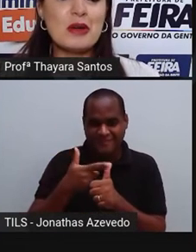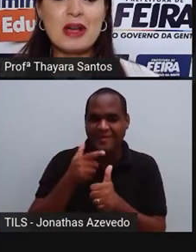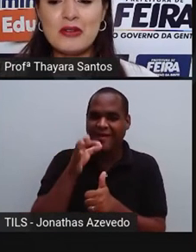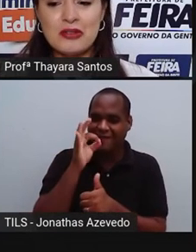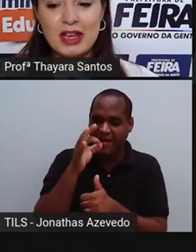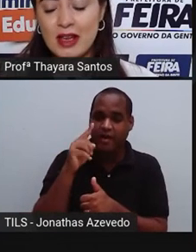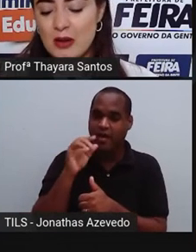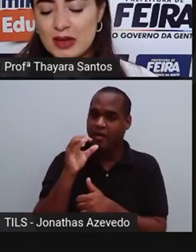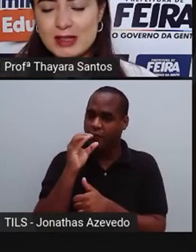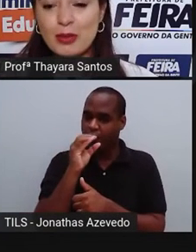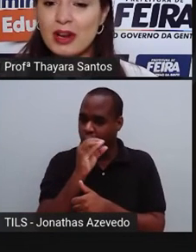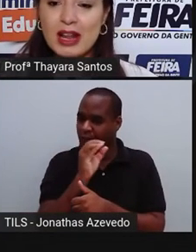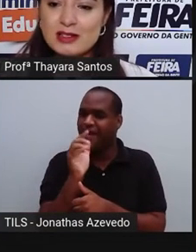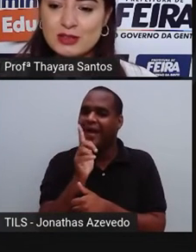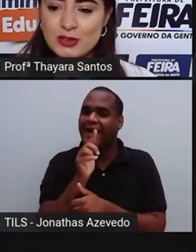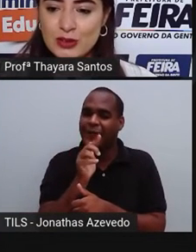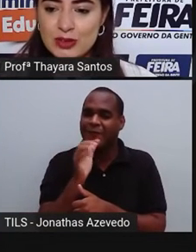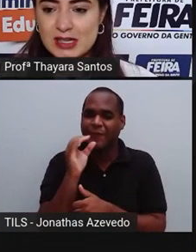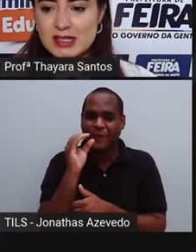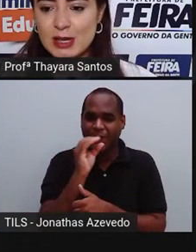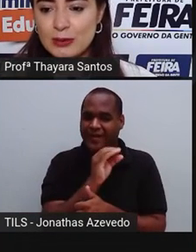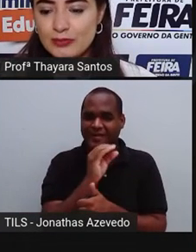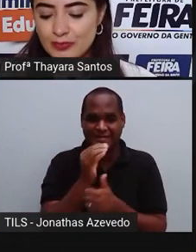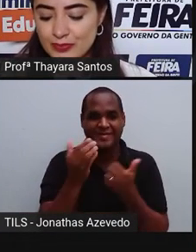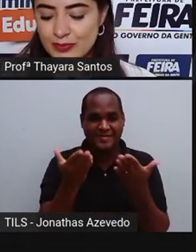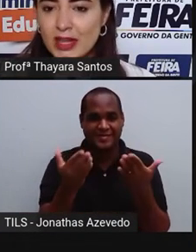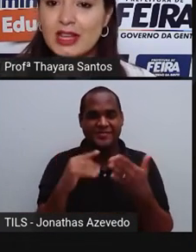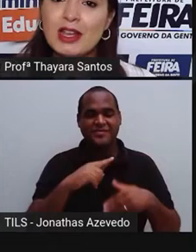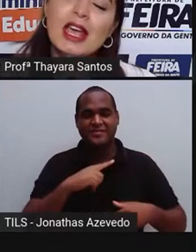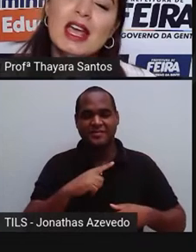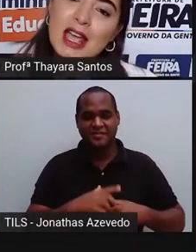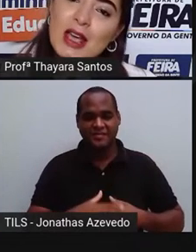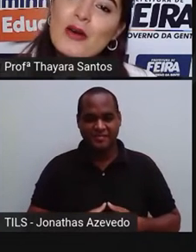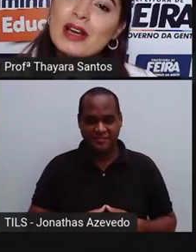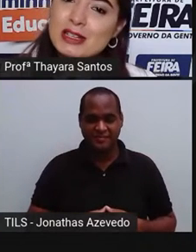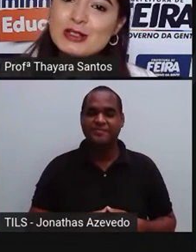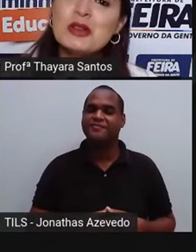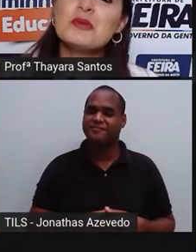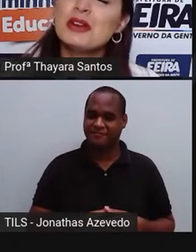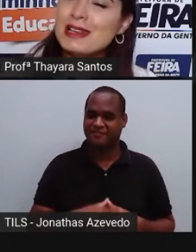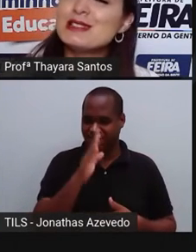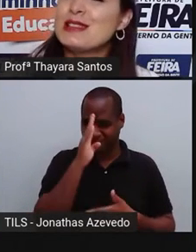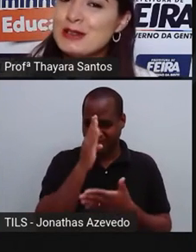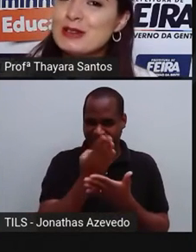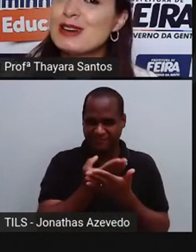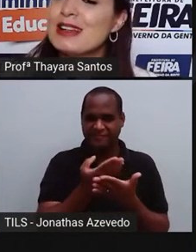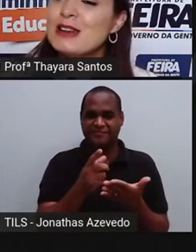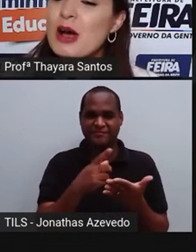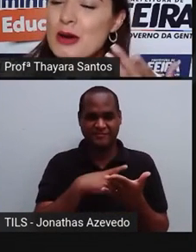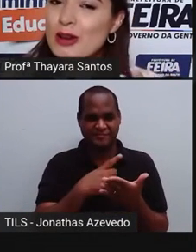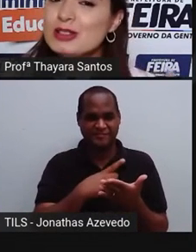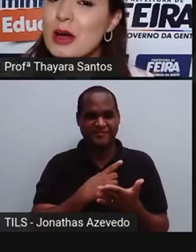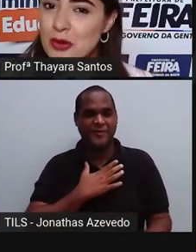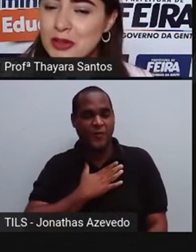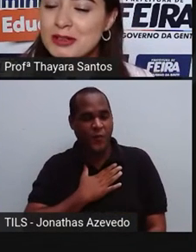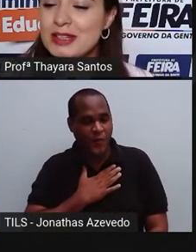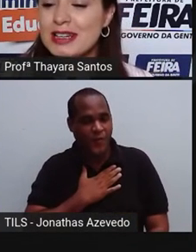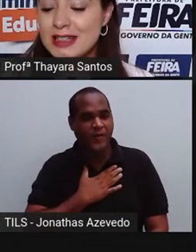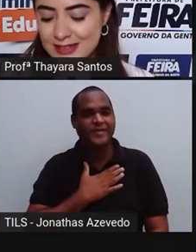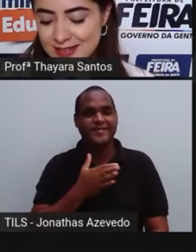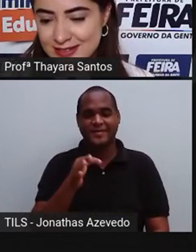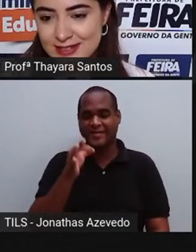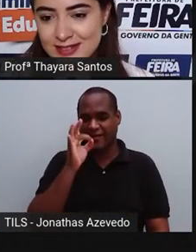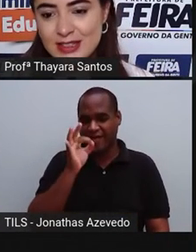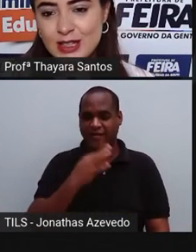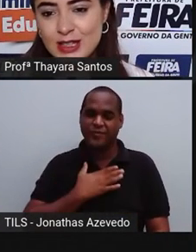a água e o café, é um exemplo clássico de filtração. Eu acredito que muita gente aí do outro lado gosta muito